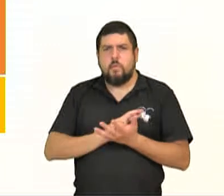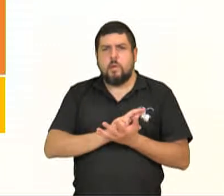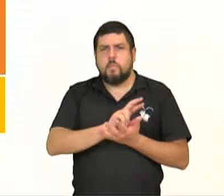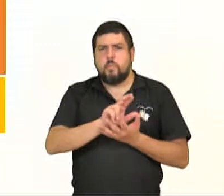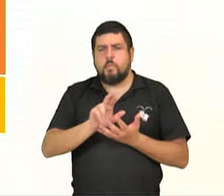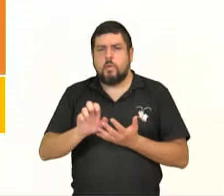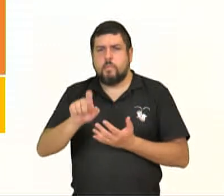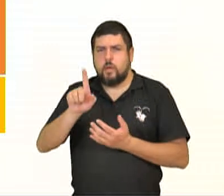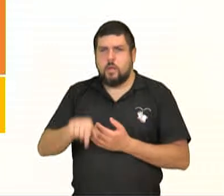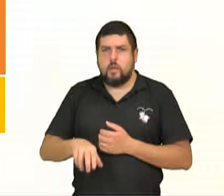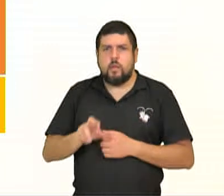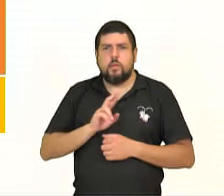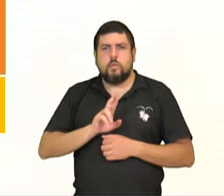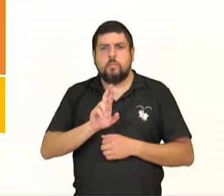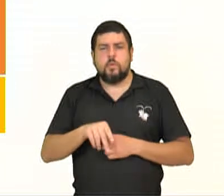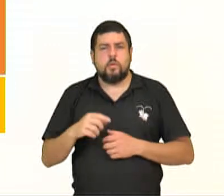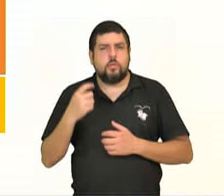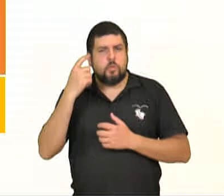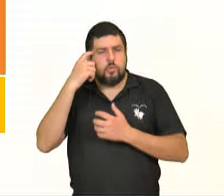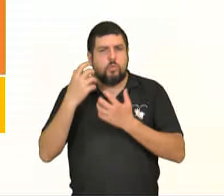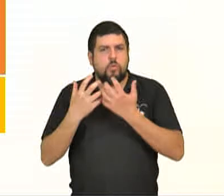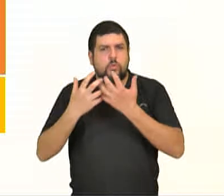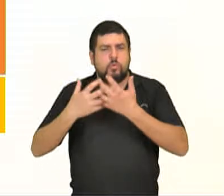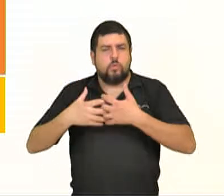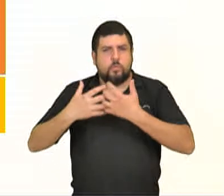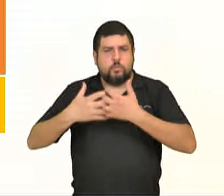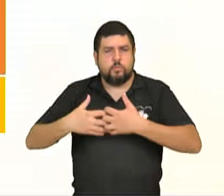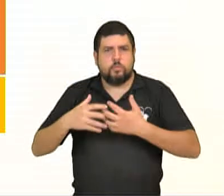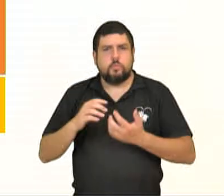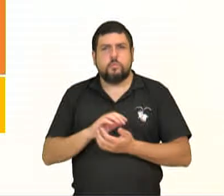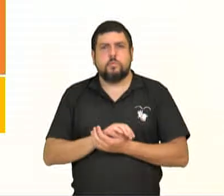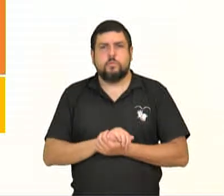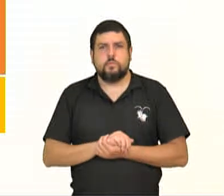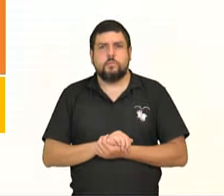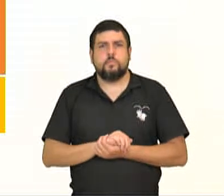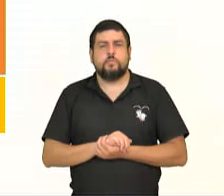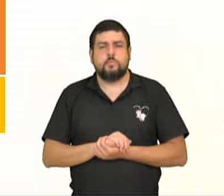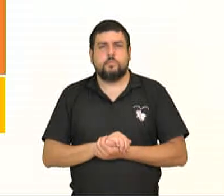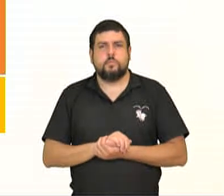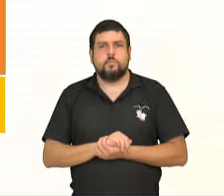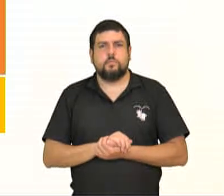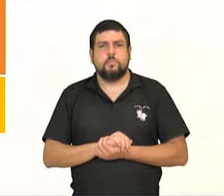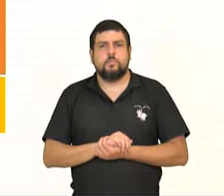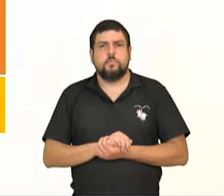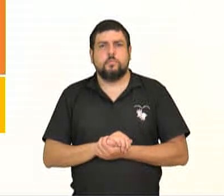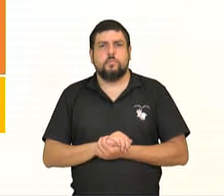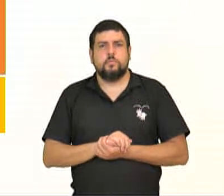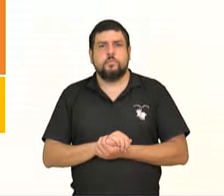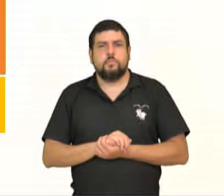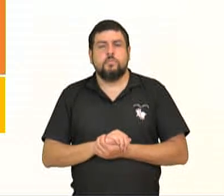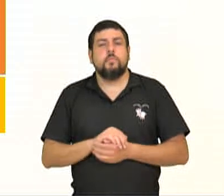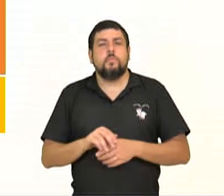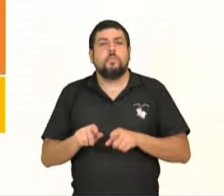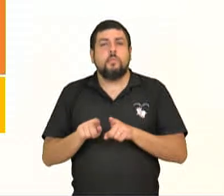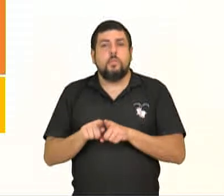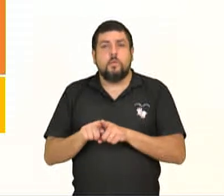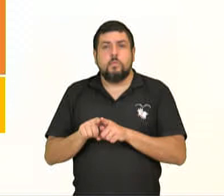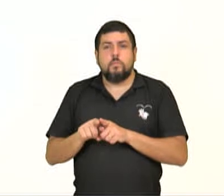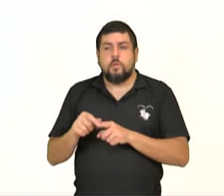humana como central no processo do conhecimento. Desenvolveu o chamado